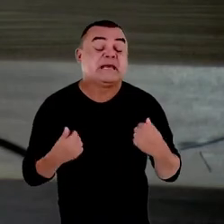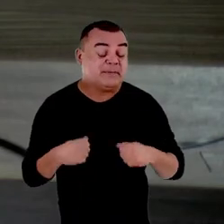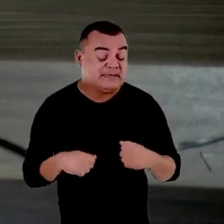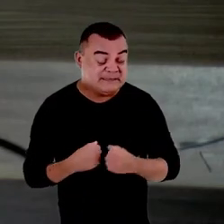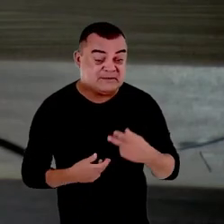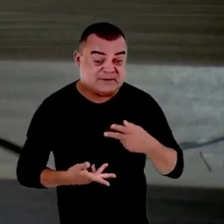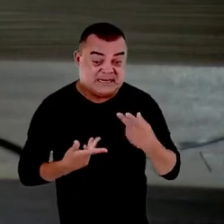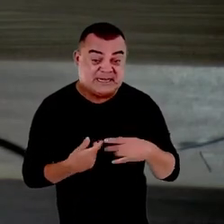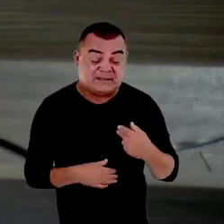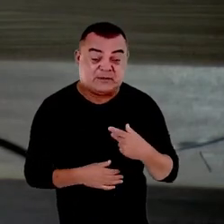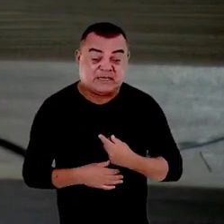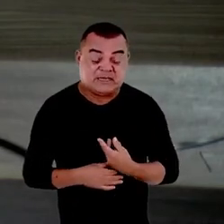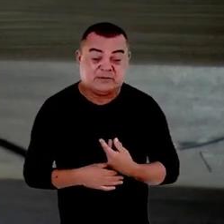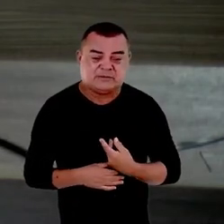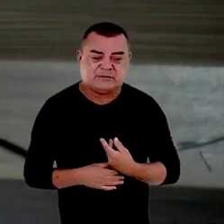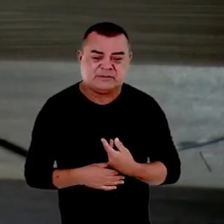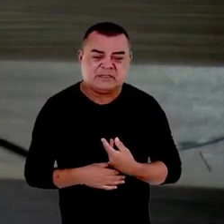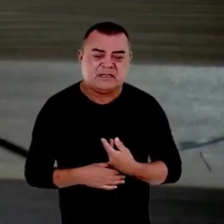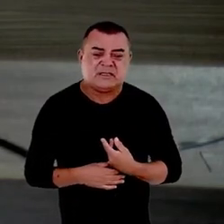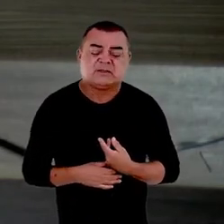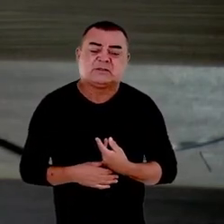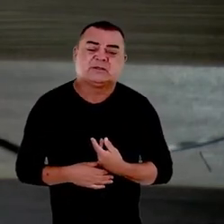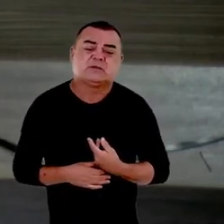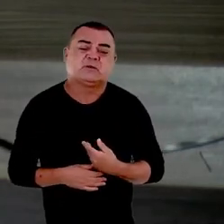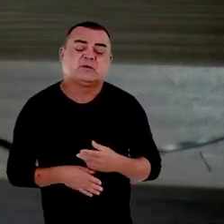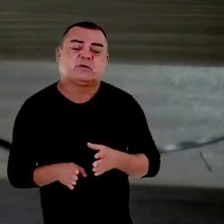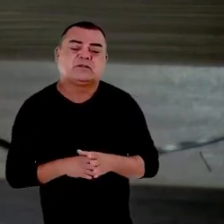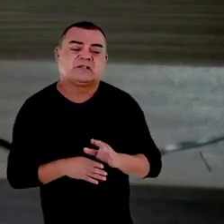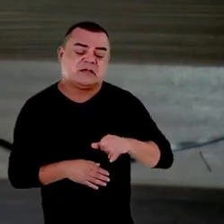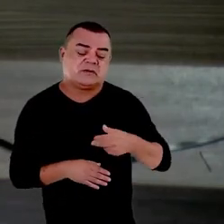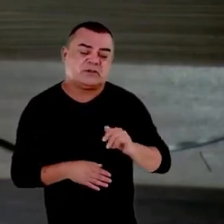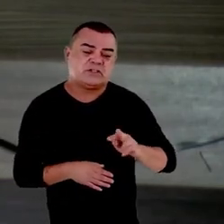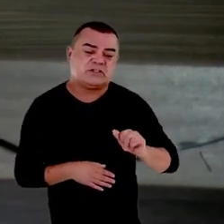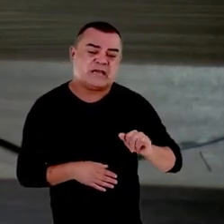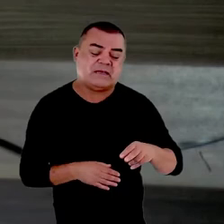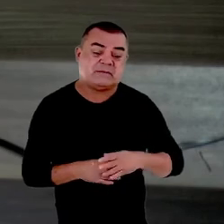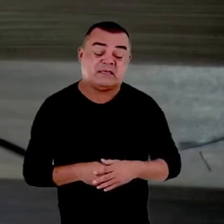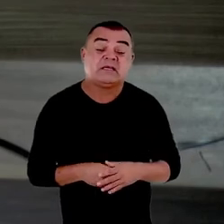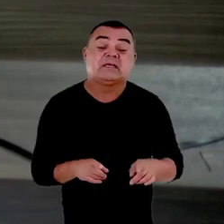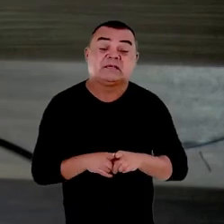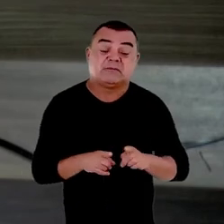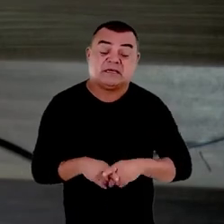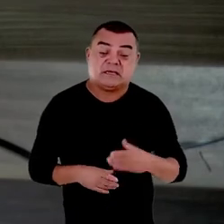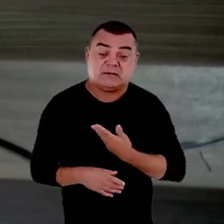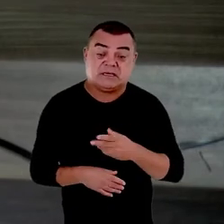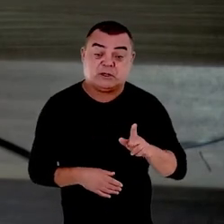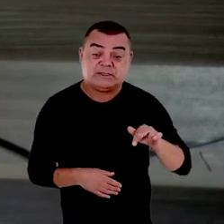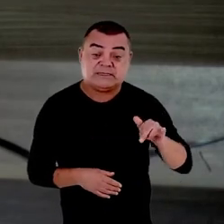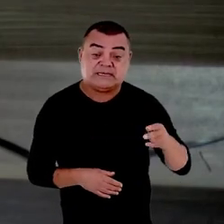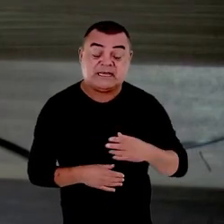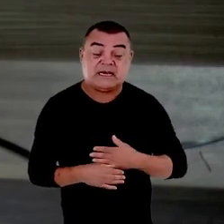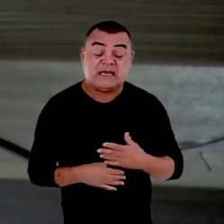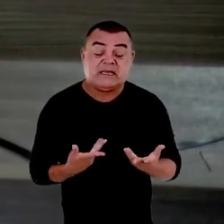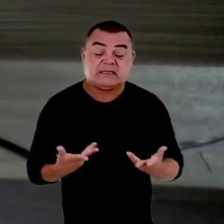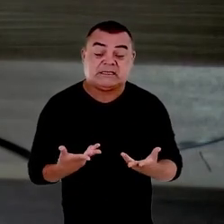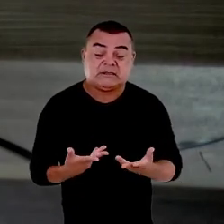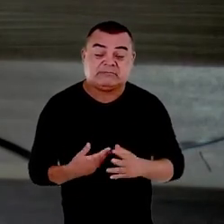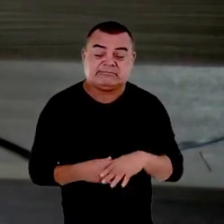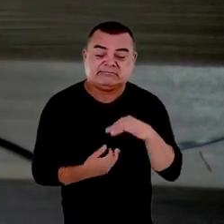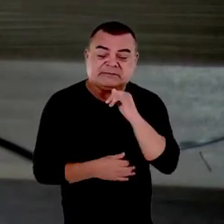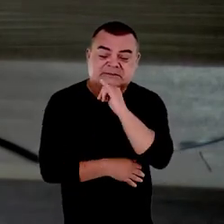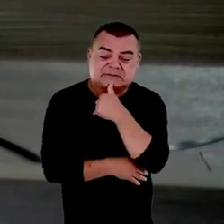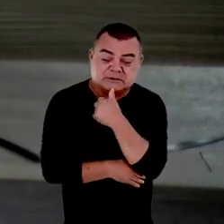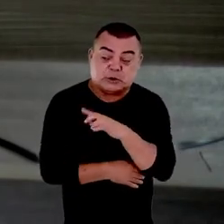dizer e eu quero secundar o que disse tanto o Conselheiro Jaime quanto a colega Luciana de que infelizmente nós